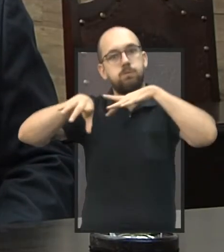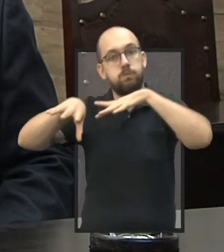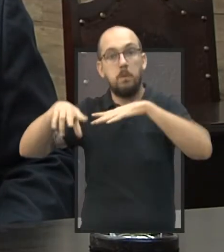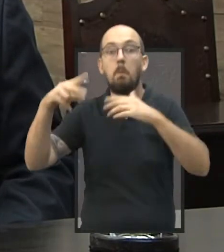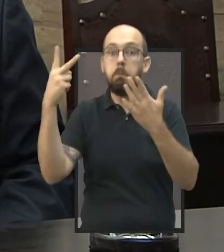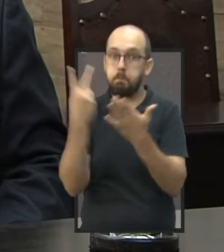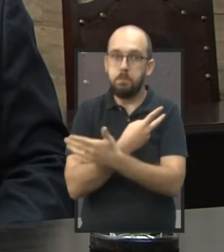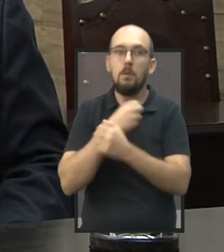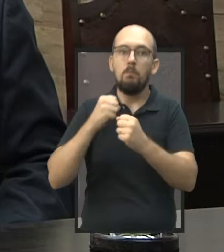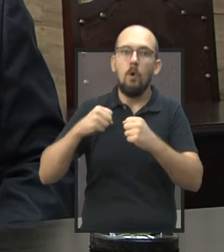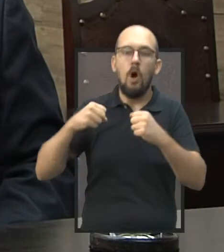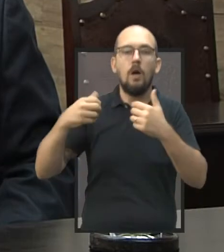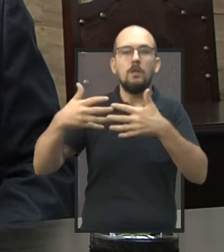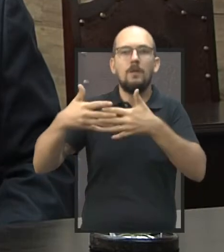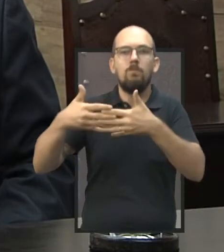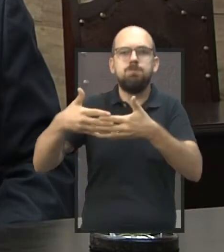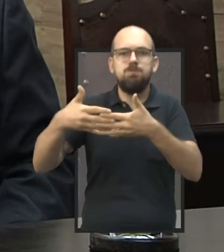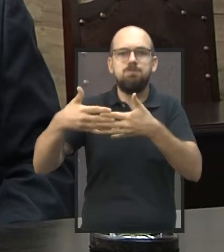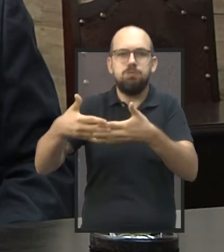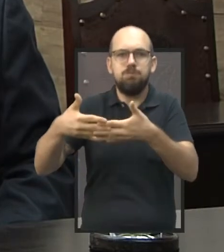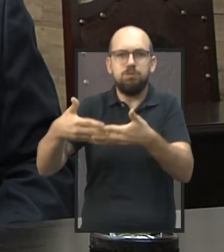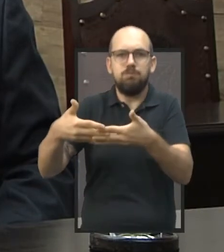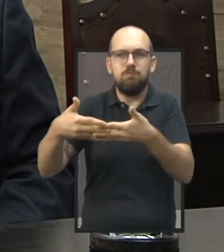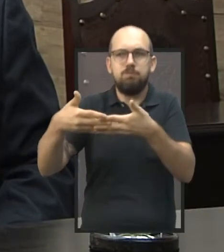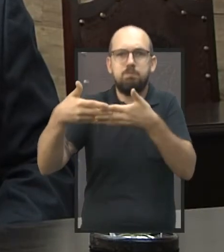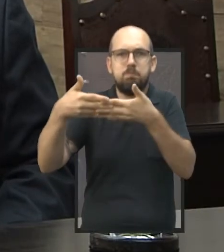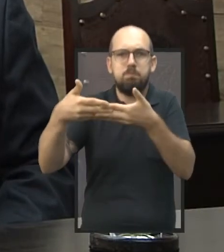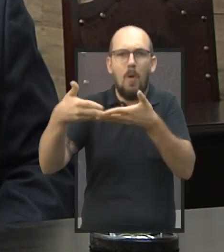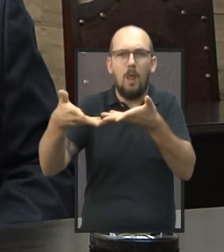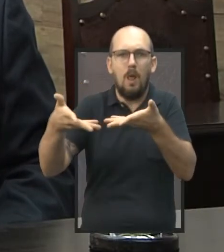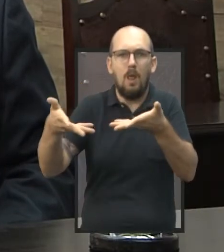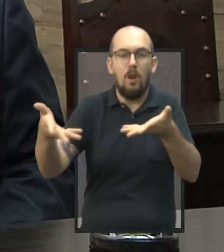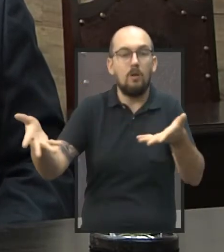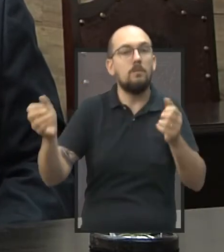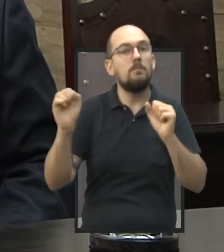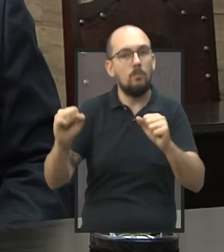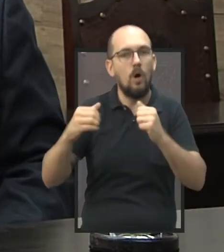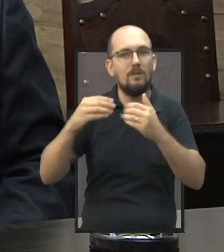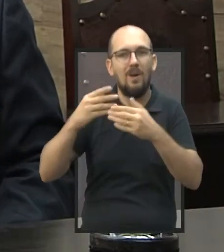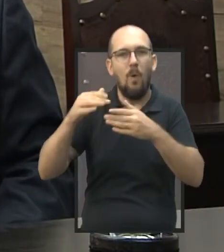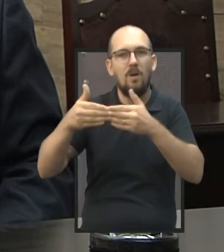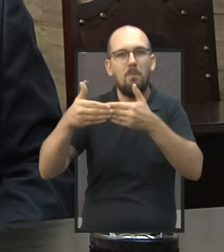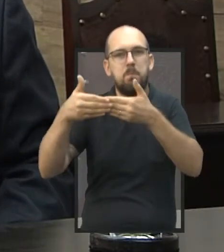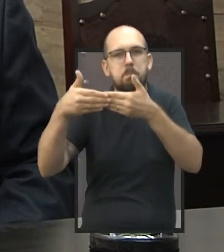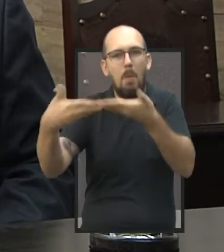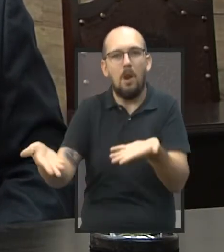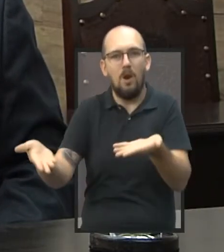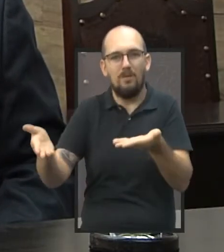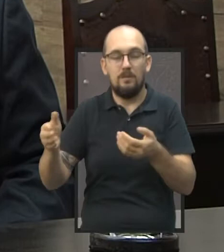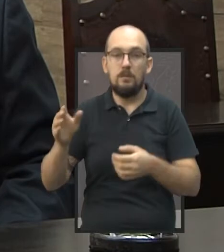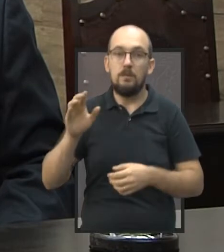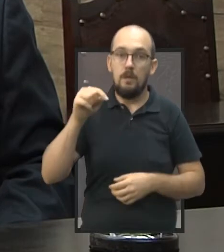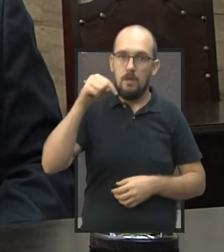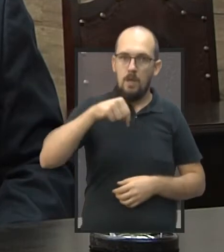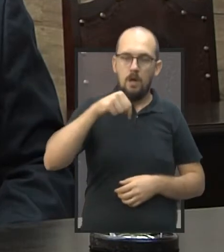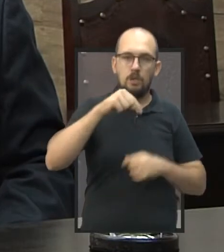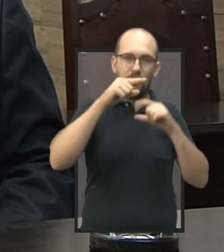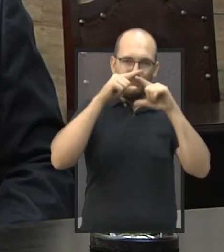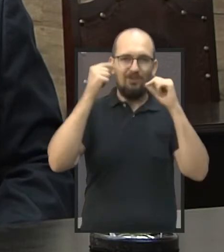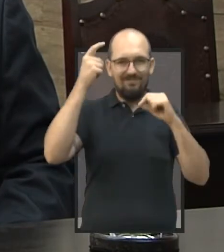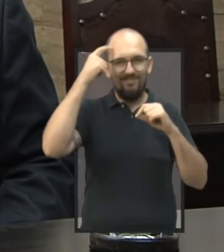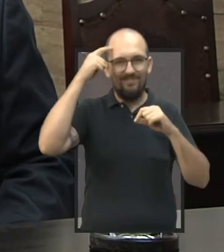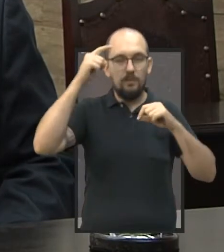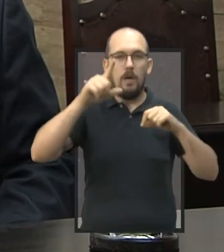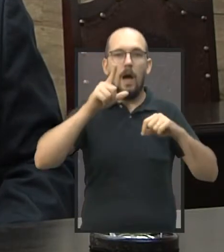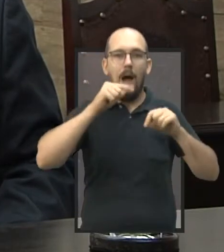pode gerar naquele talude e a possibilidade de fazer um desbarrancamento rápido. A princípio, quando tem as cheias em Jaú, é por